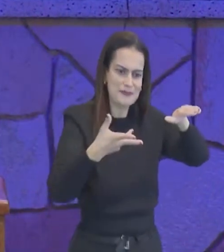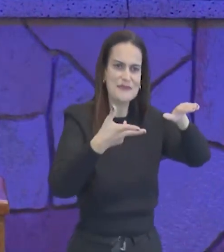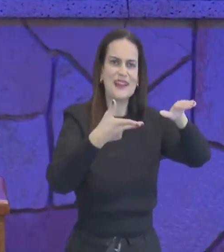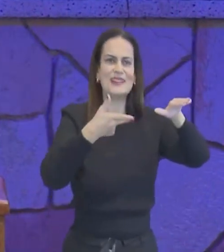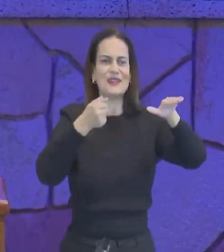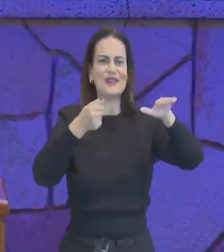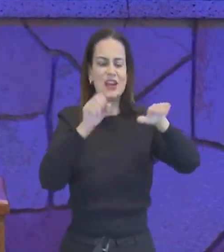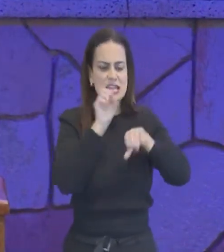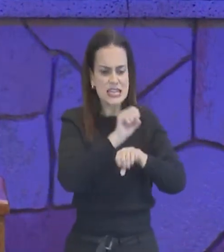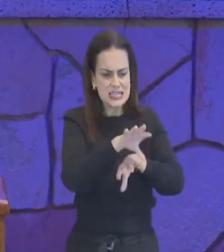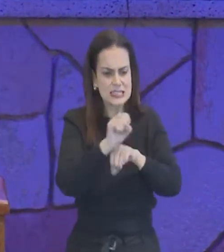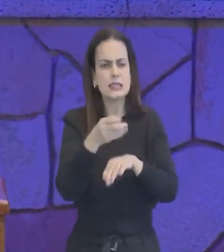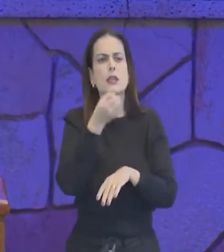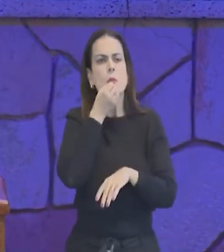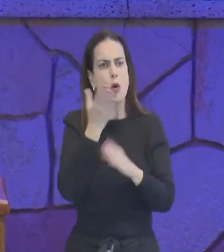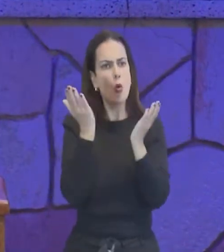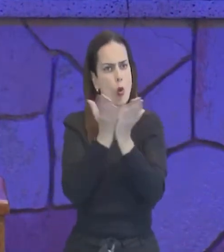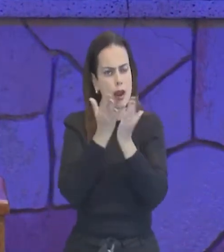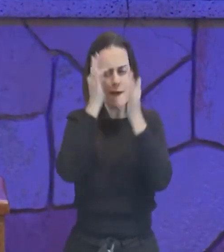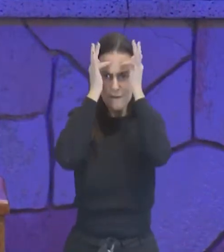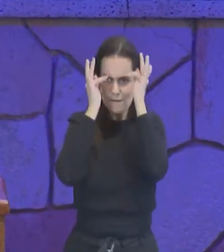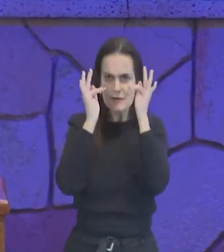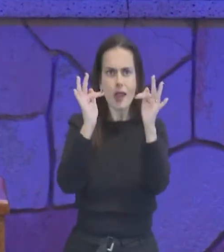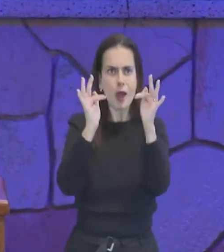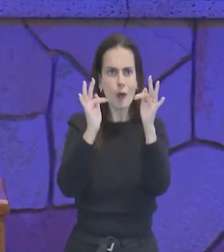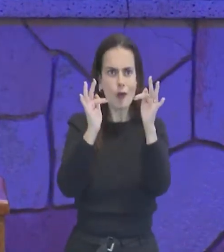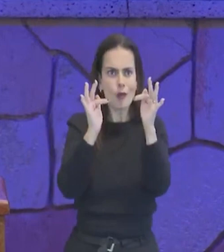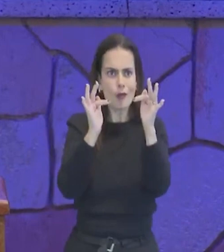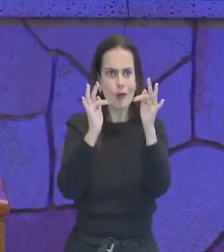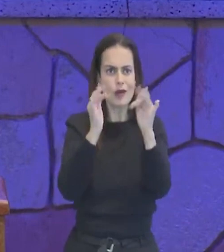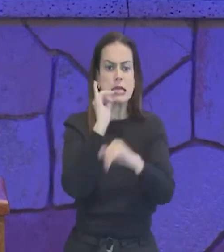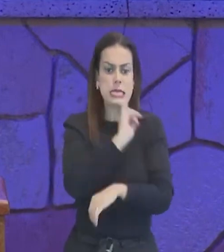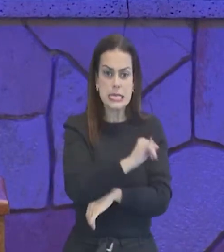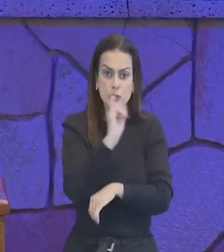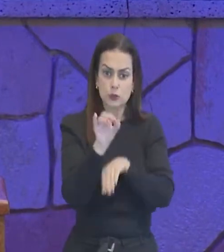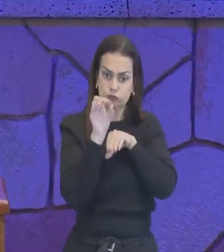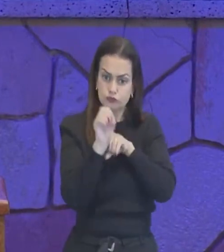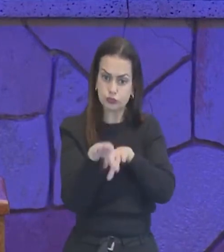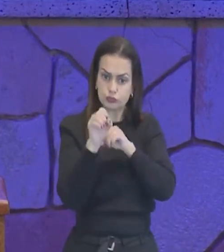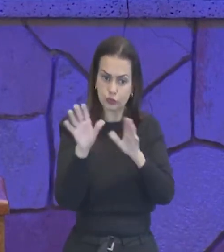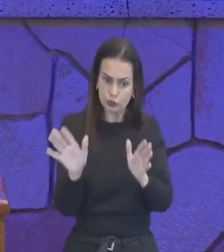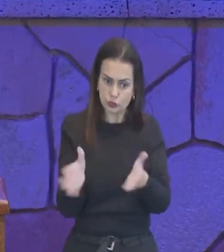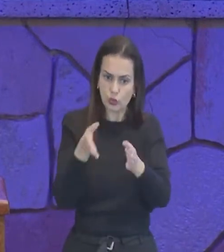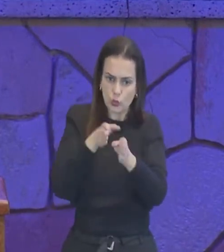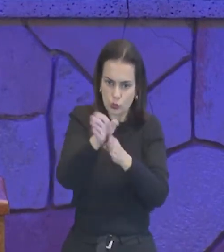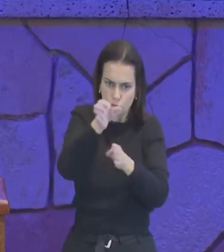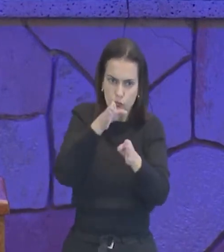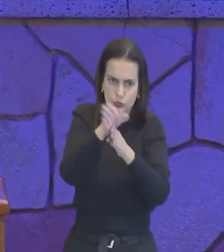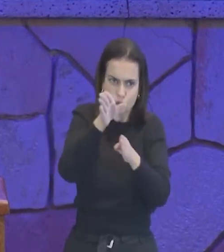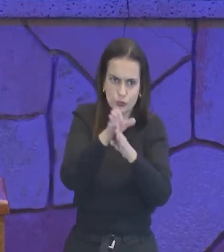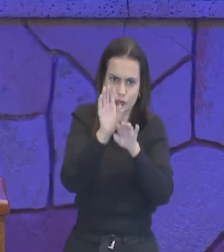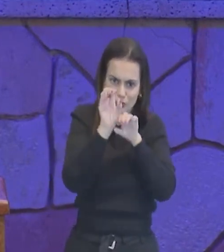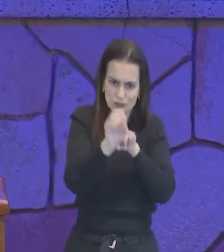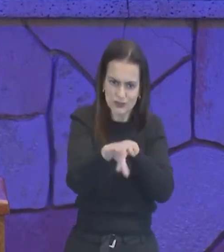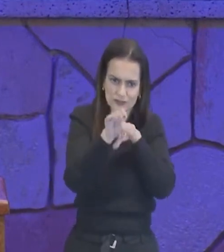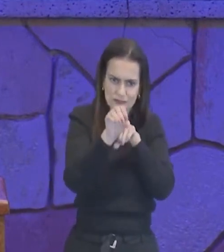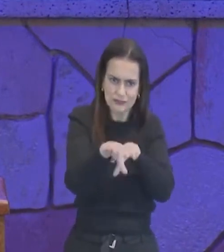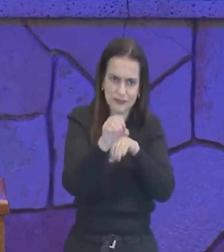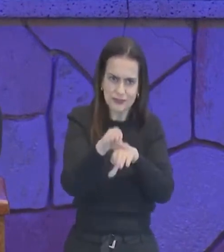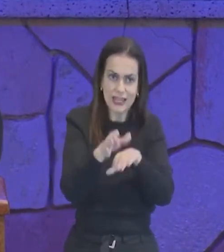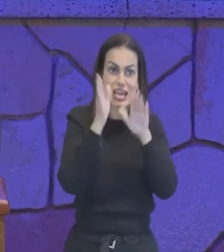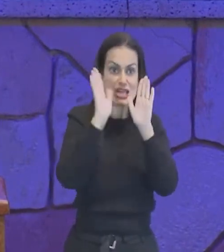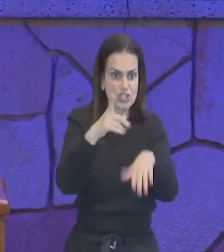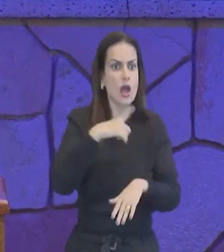ensina o bom crente, fiel, obediente, instrua o teu irmão, que já